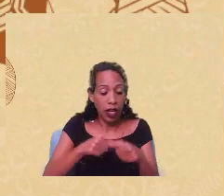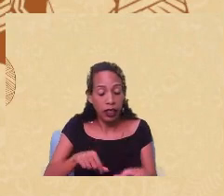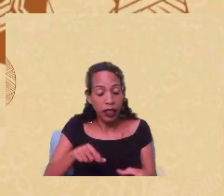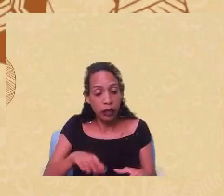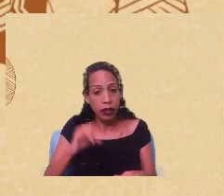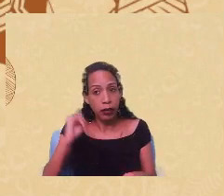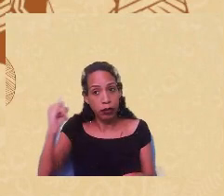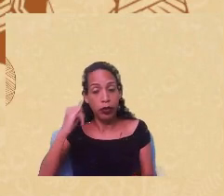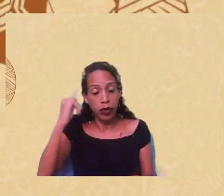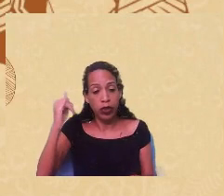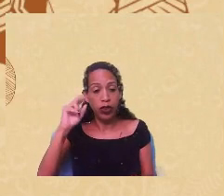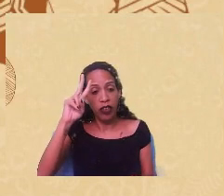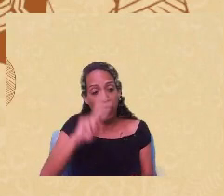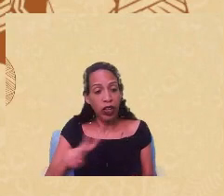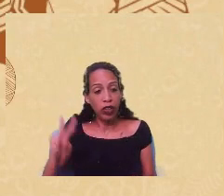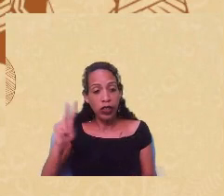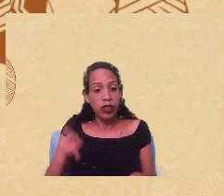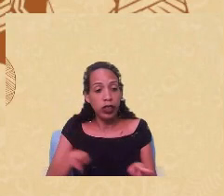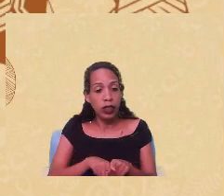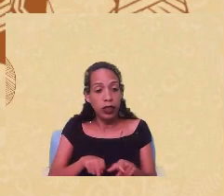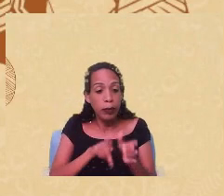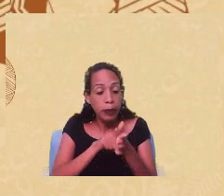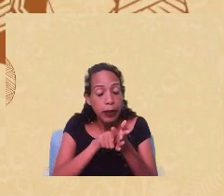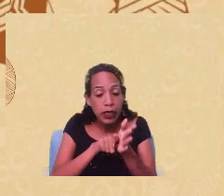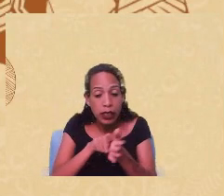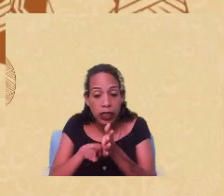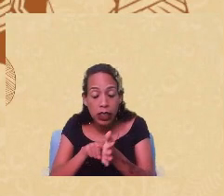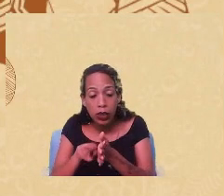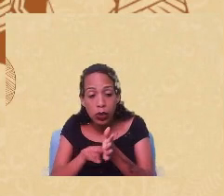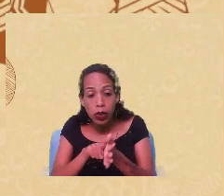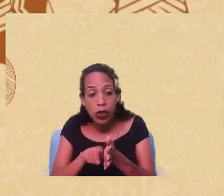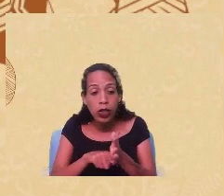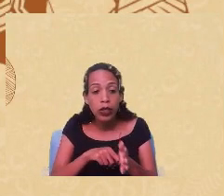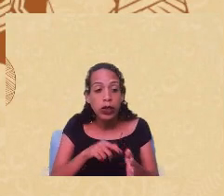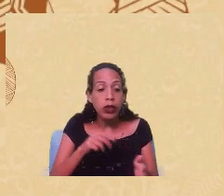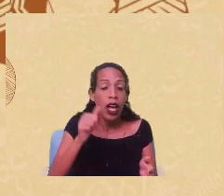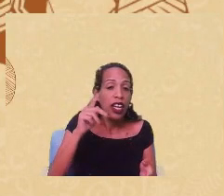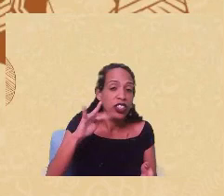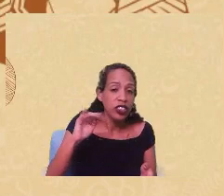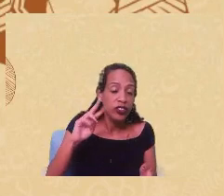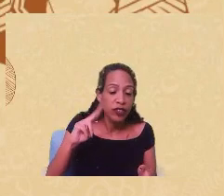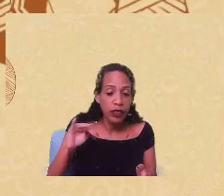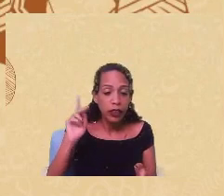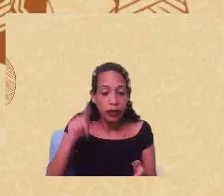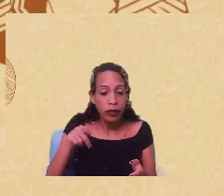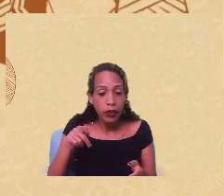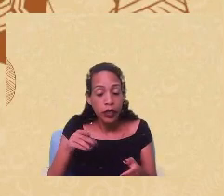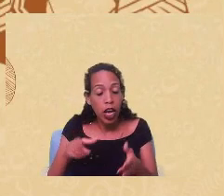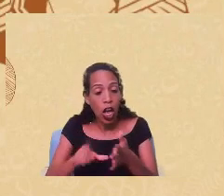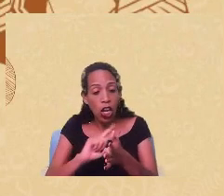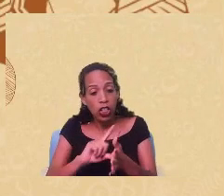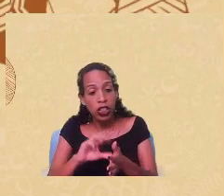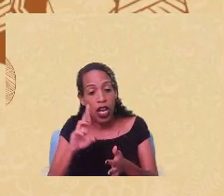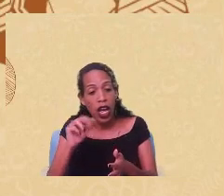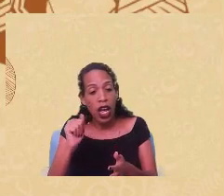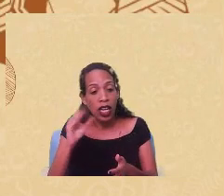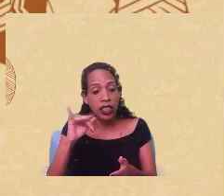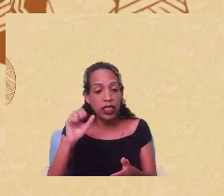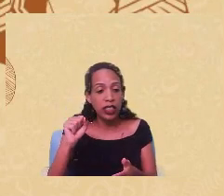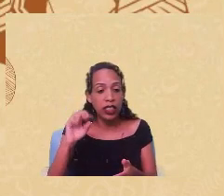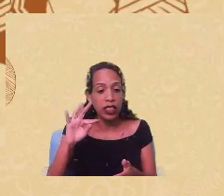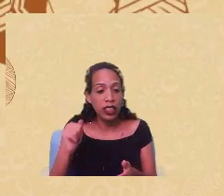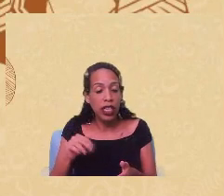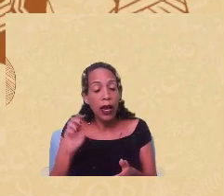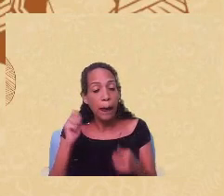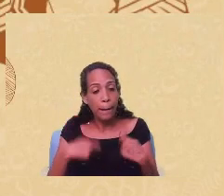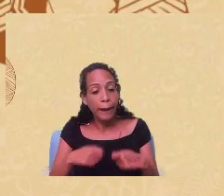que a gente valorize pesquisadoras e pesquisadores ativistas que estão aí na luta antirracista é preciso que a gente reconheça